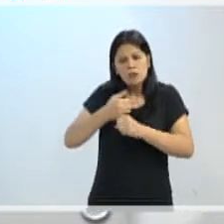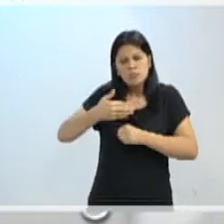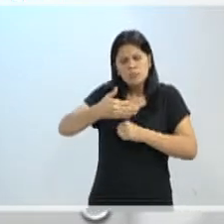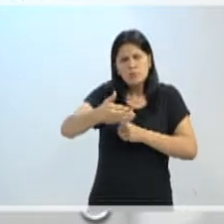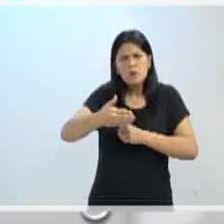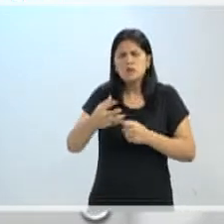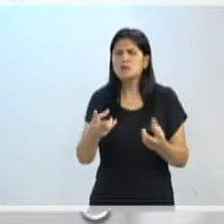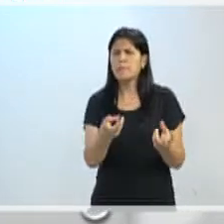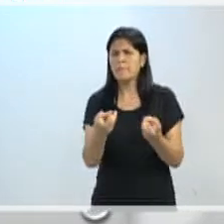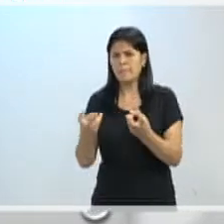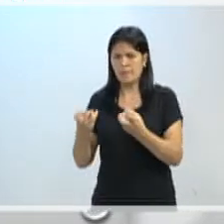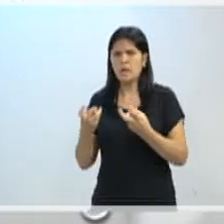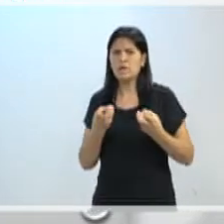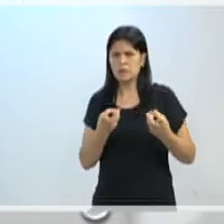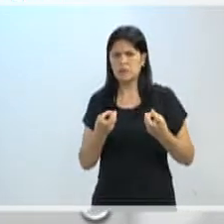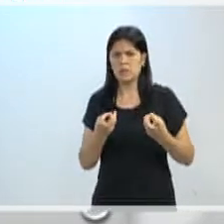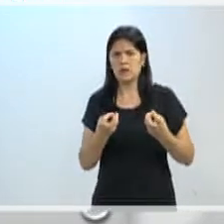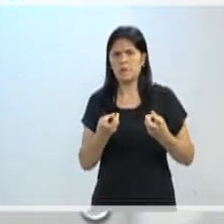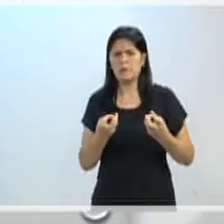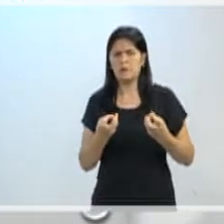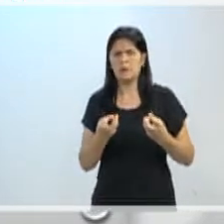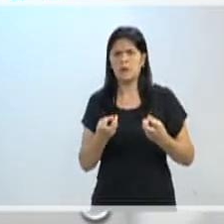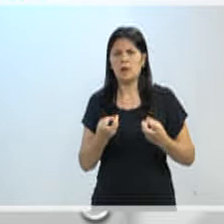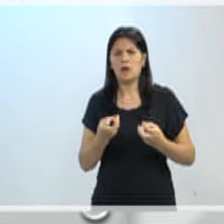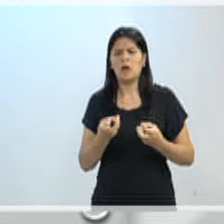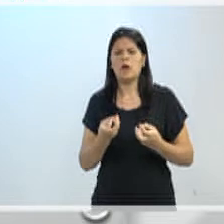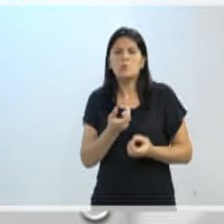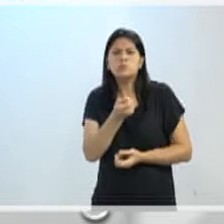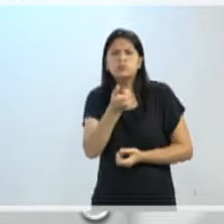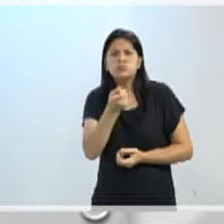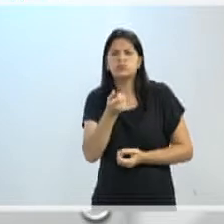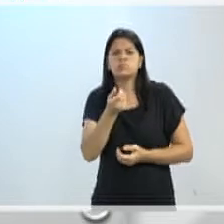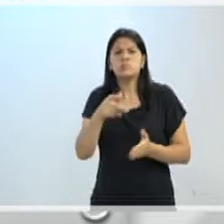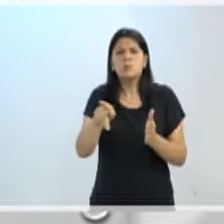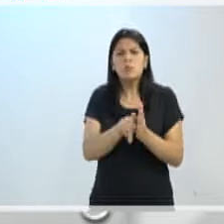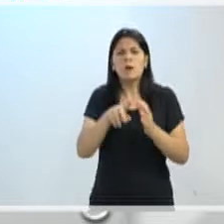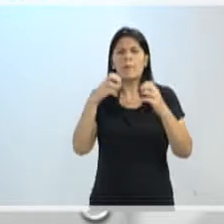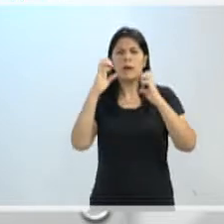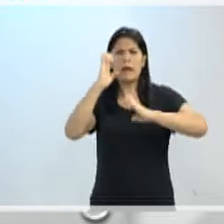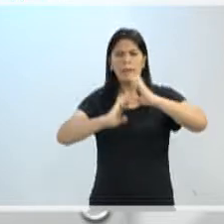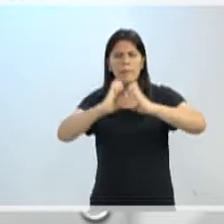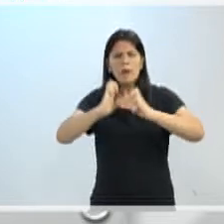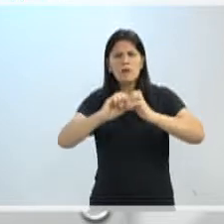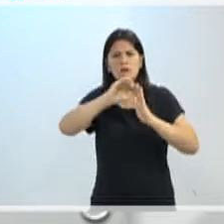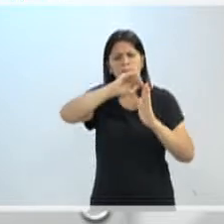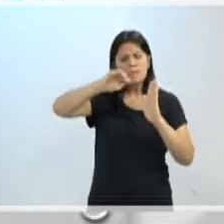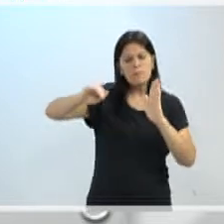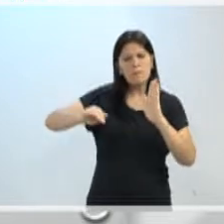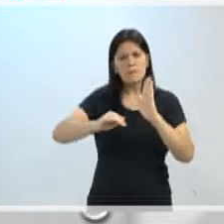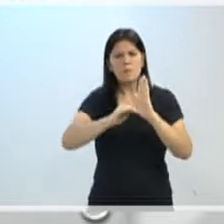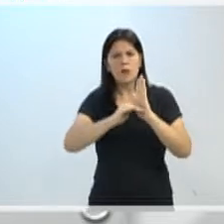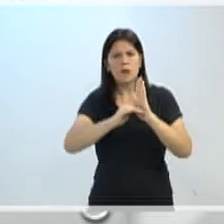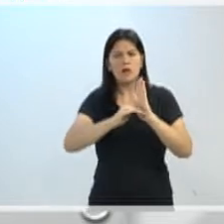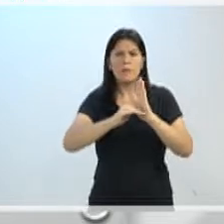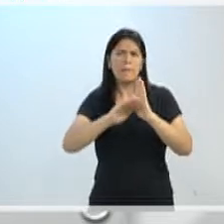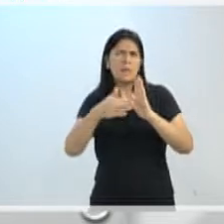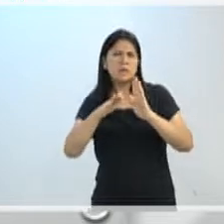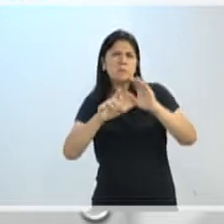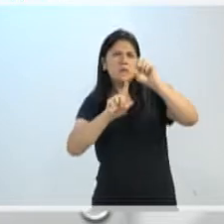renda da concessionária, ela caiu e chegou no mês de julho aqui praticamente a zero.